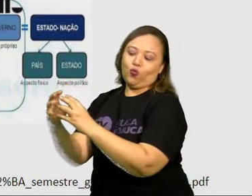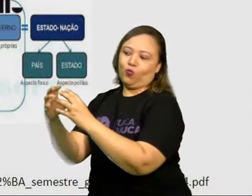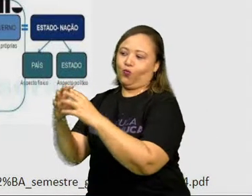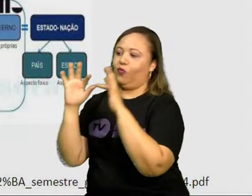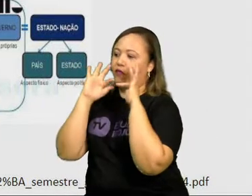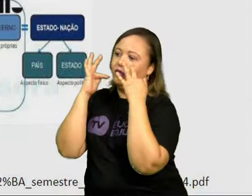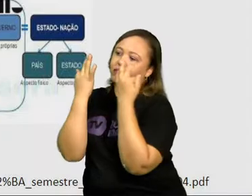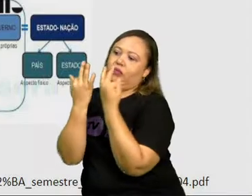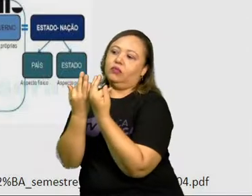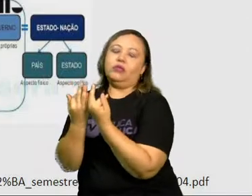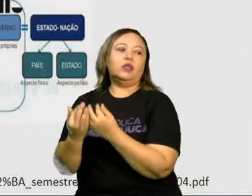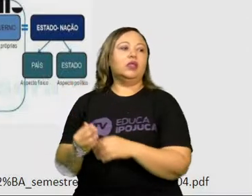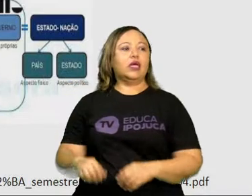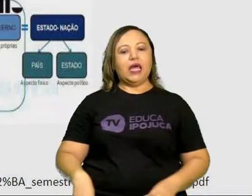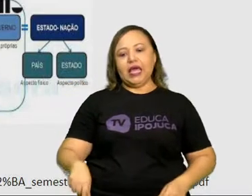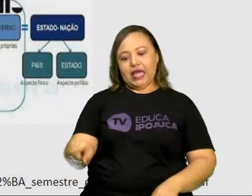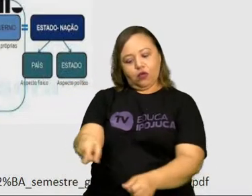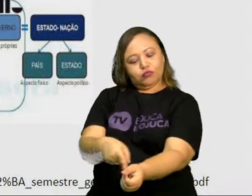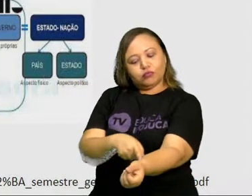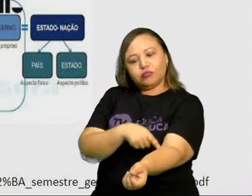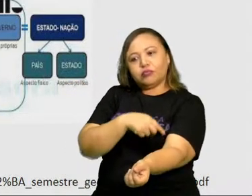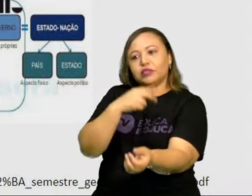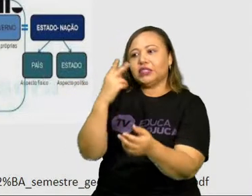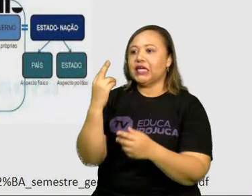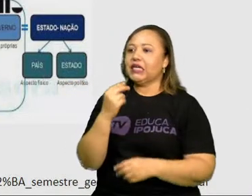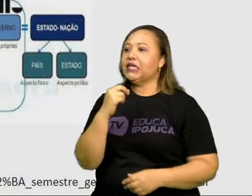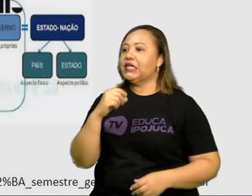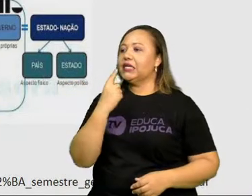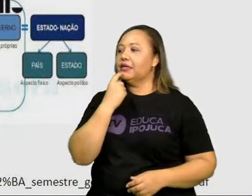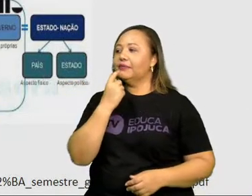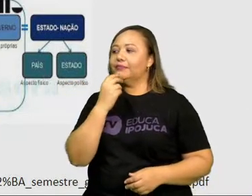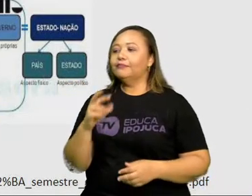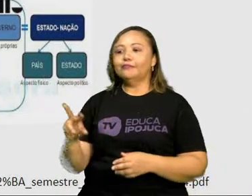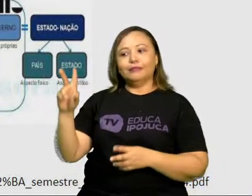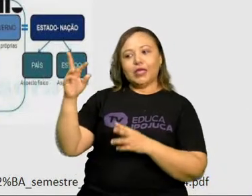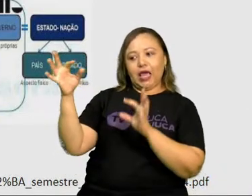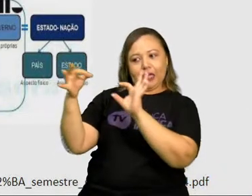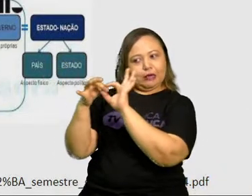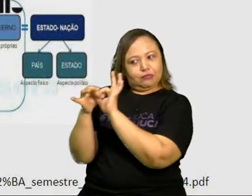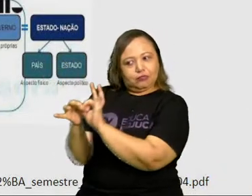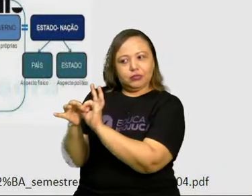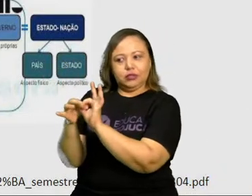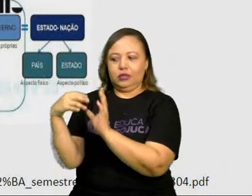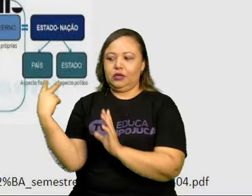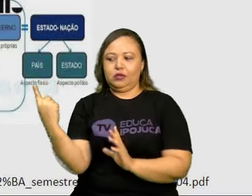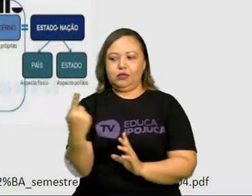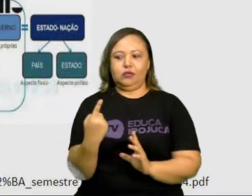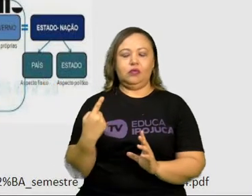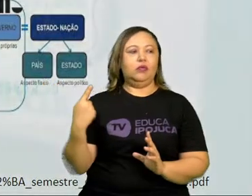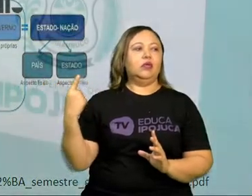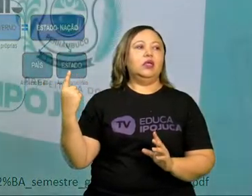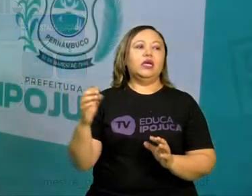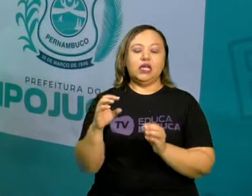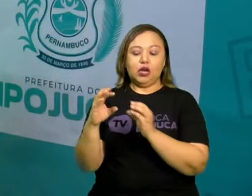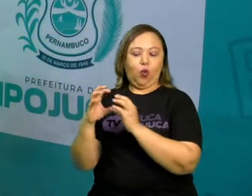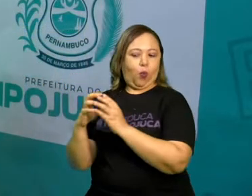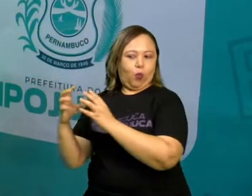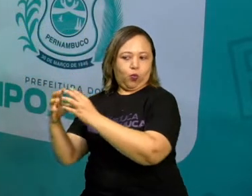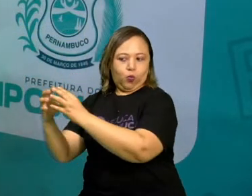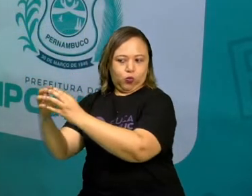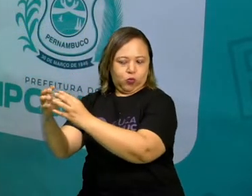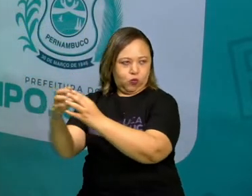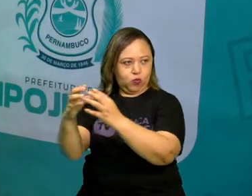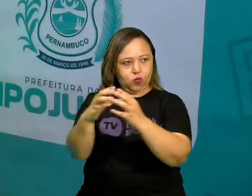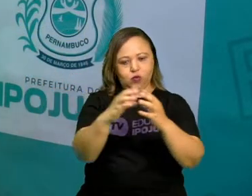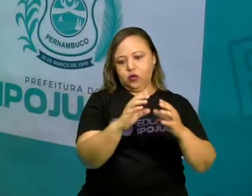tendo em comum o laço sanguíneo que unia as pessoas em prol da proteção de alimentos. Então eles se organizavam em famílias. Cada